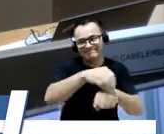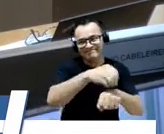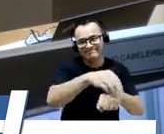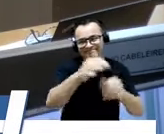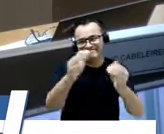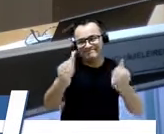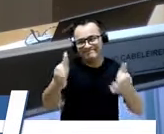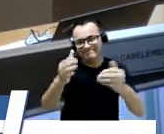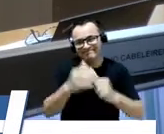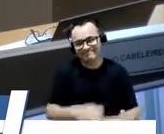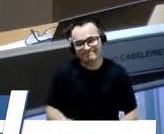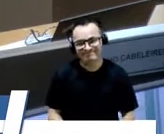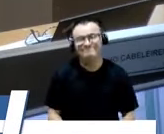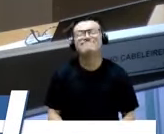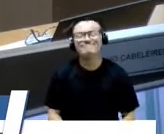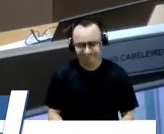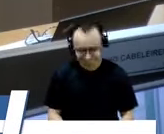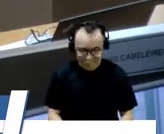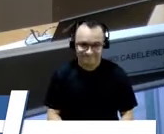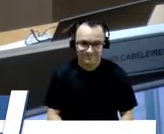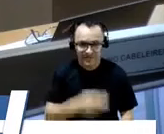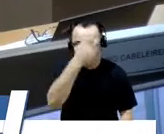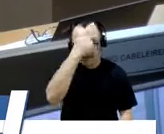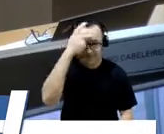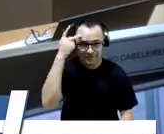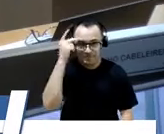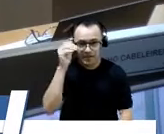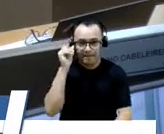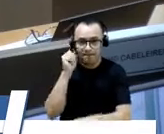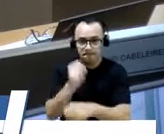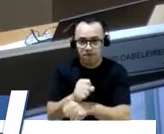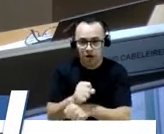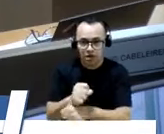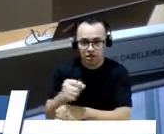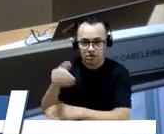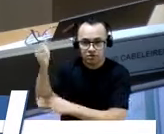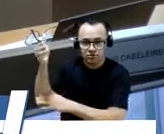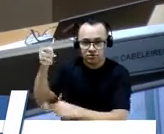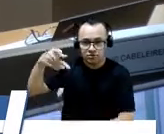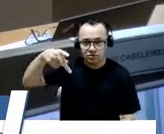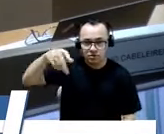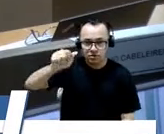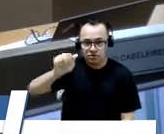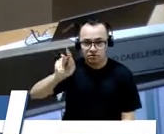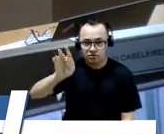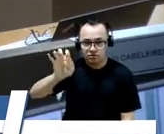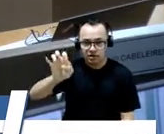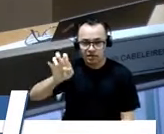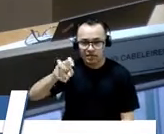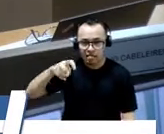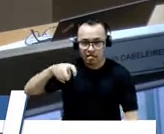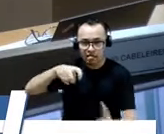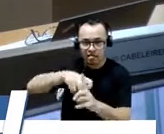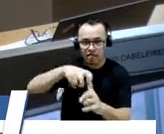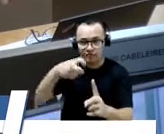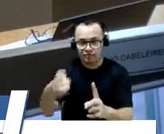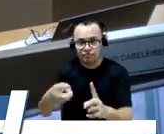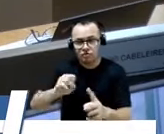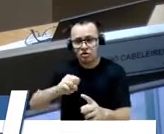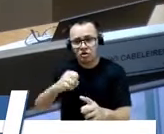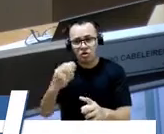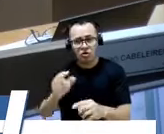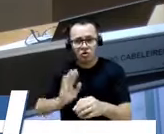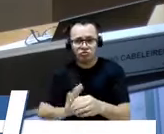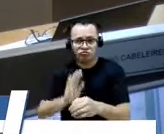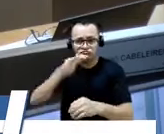a pessoa parar. Porque ali, quantos acidentes que já teve ali? Ou umas lombadas, três lombadas,